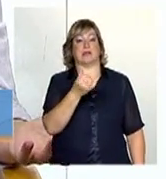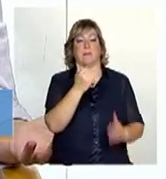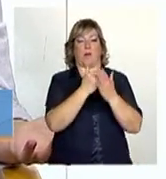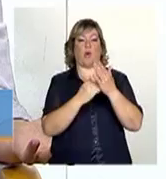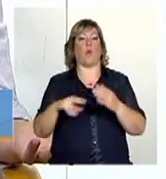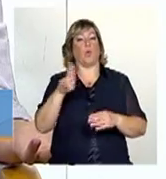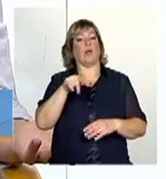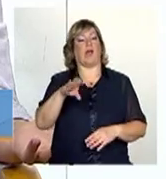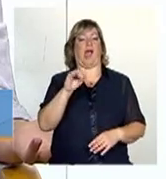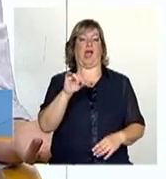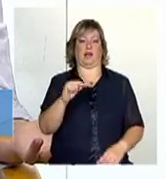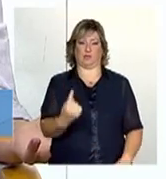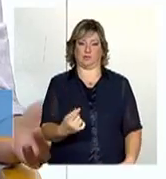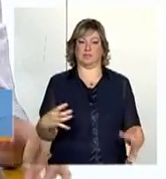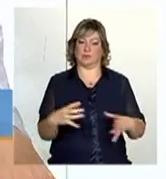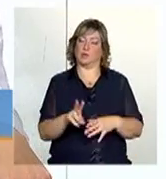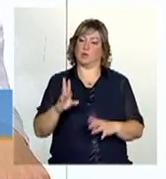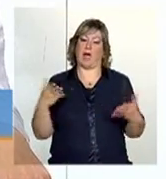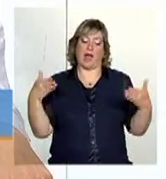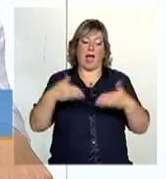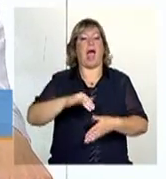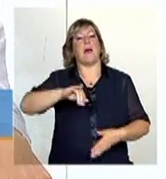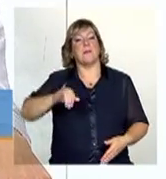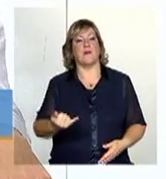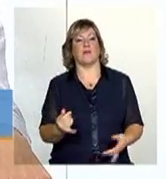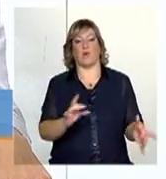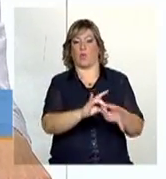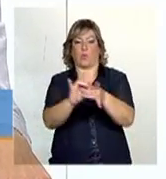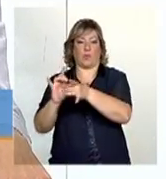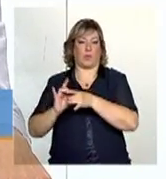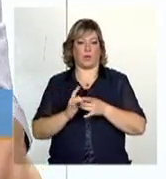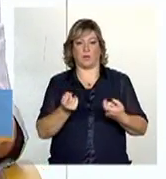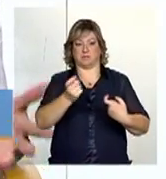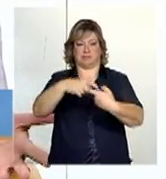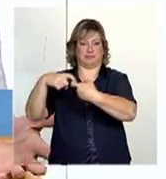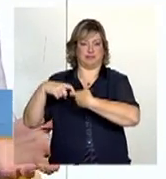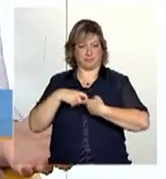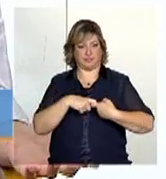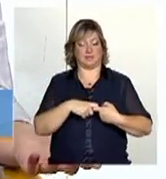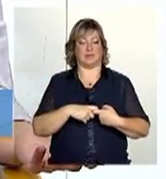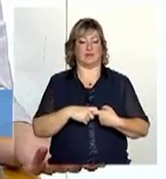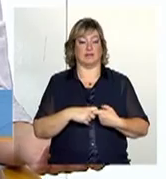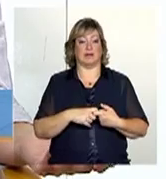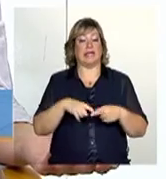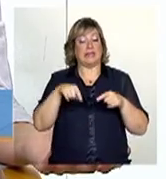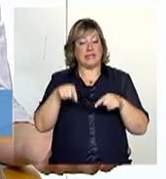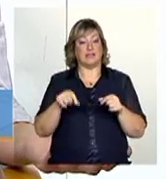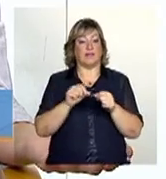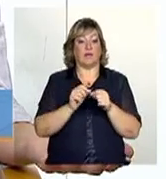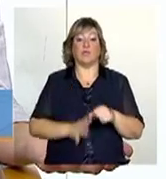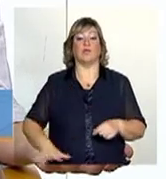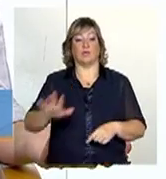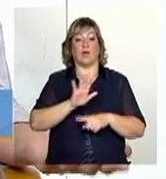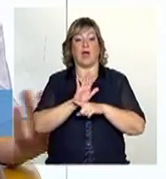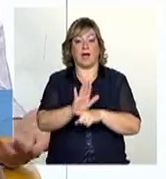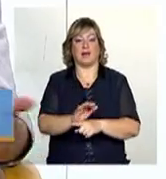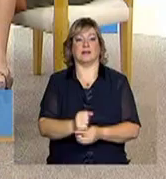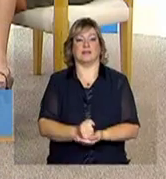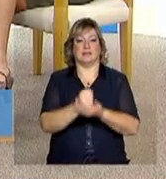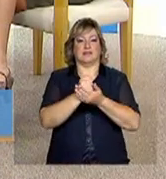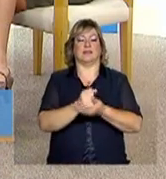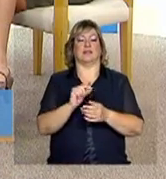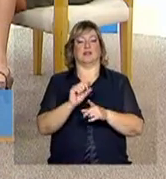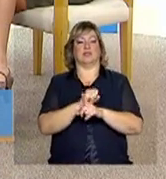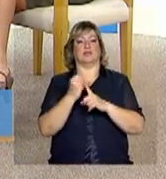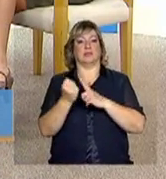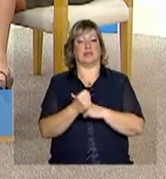Ou seja, todos eles vão se costurando, Exato. Você vai fazendo isso. E é isso que é a construção de uma rede de proteção social, né? A rede requer